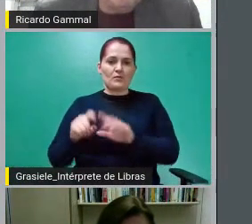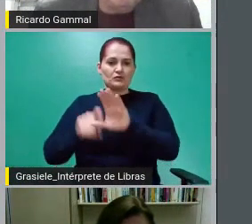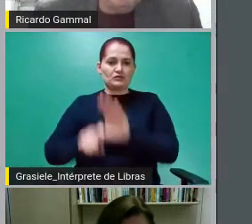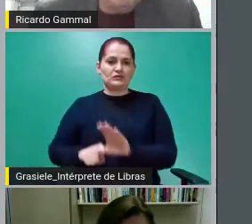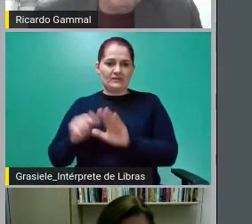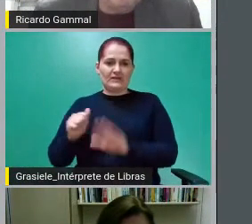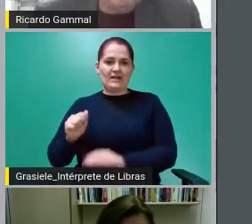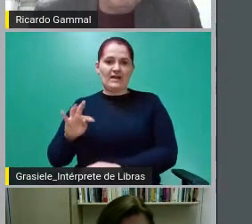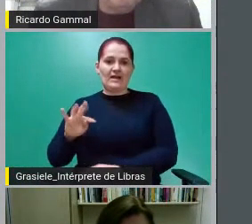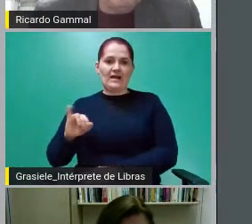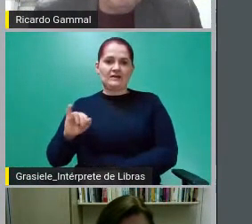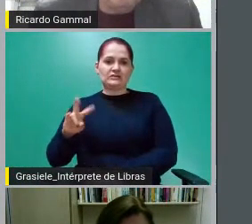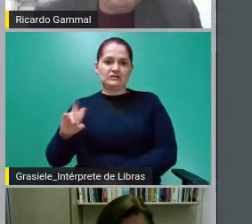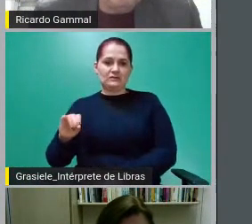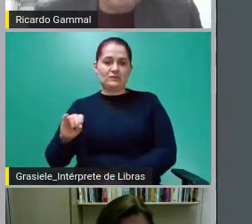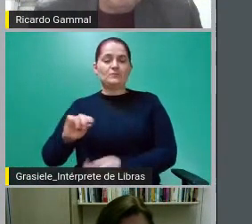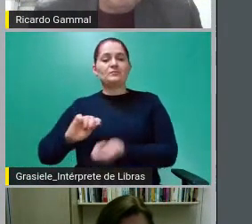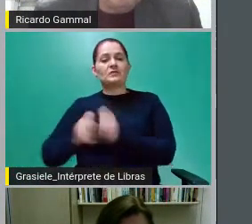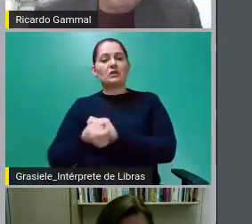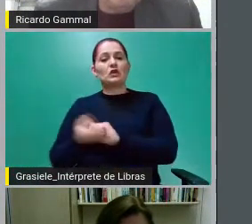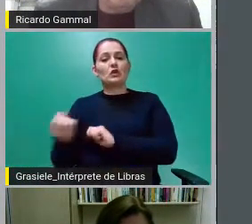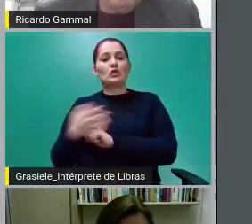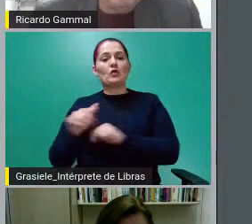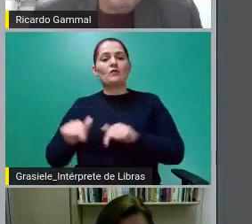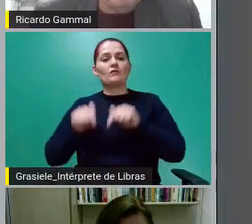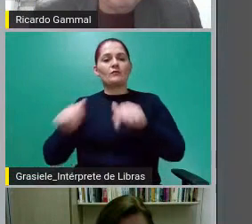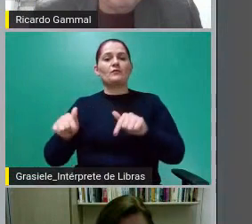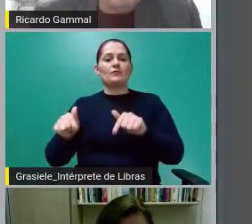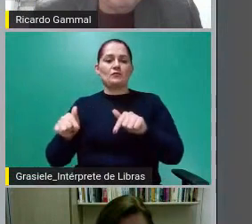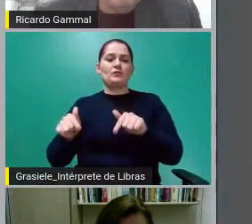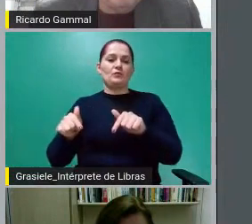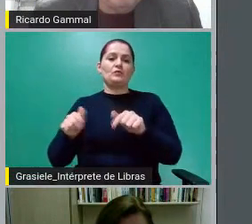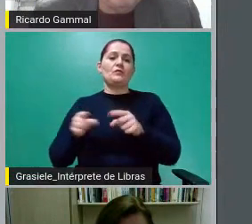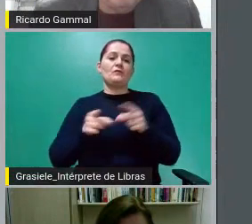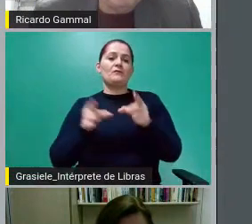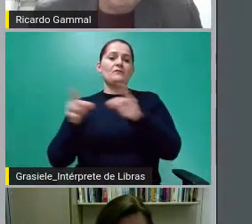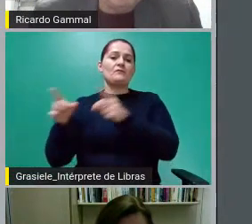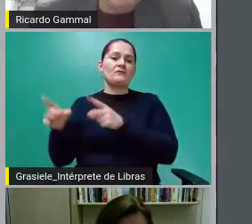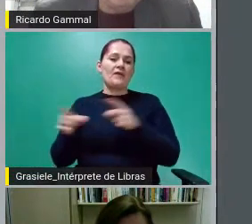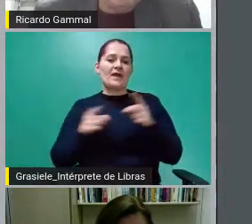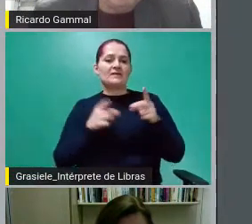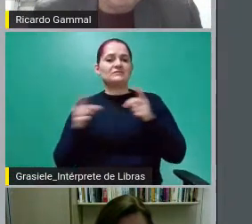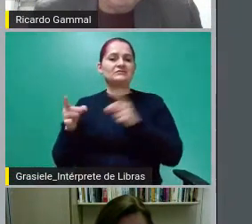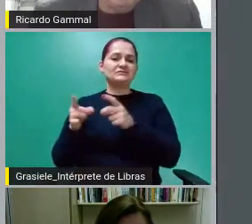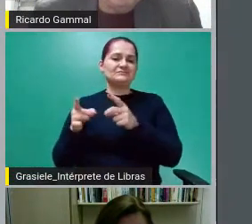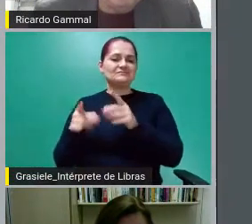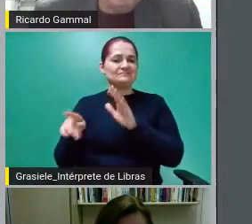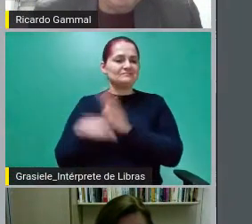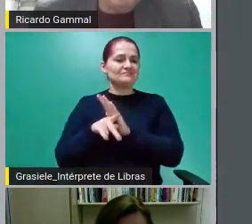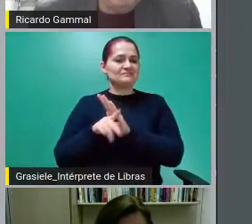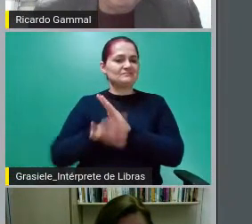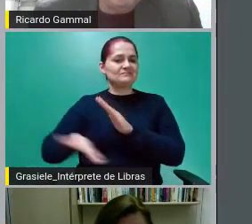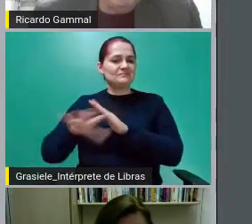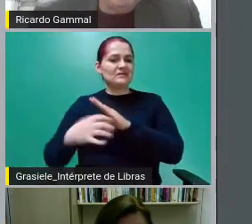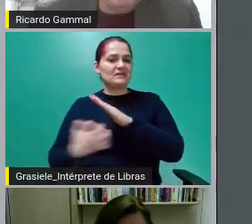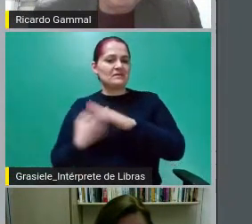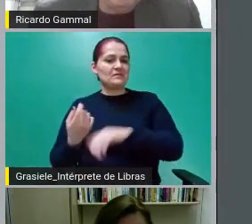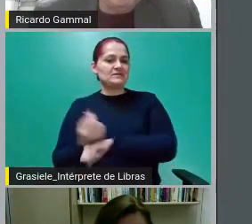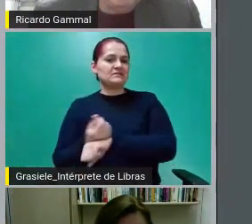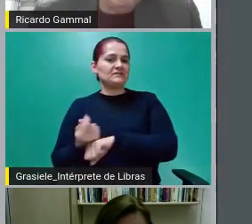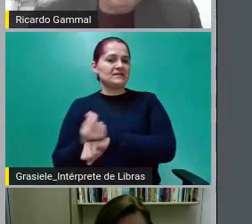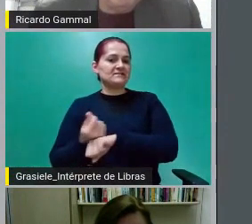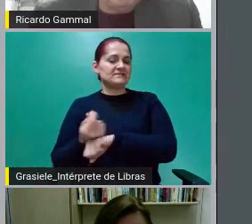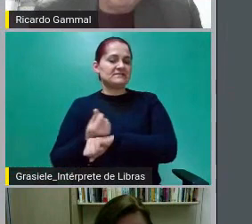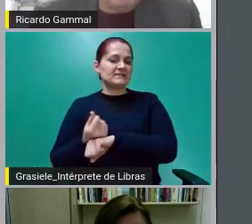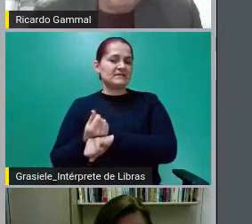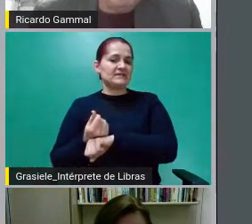e esses novos títulos são vendidos para investidores. E os investidores passarão